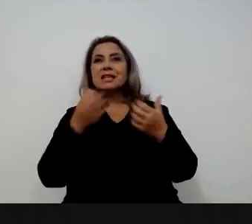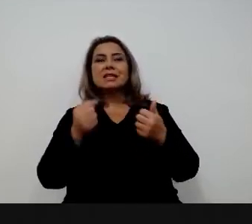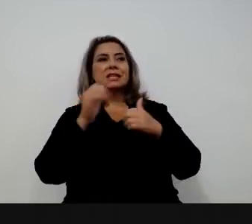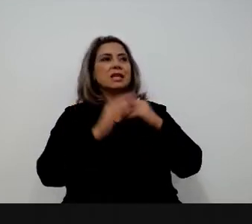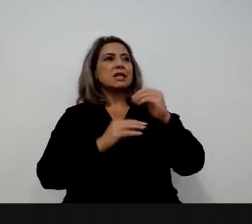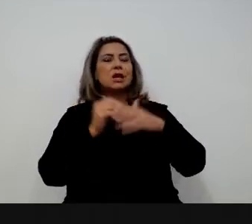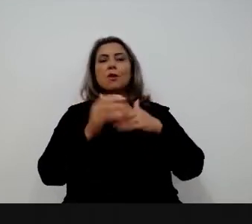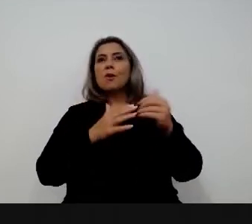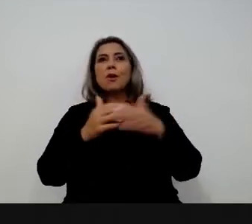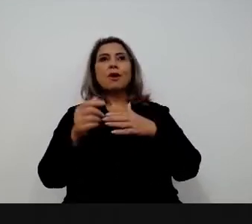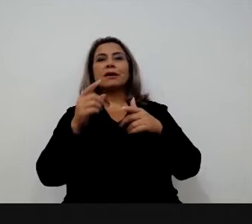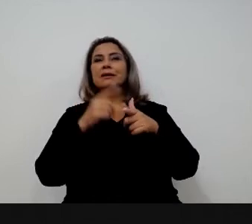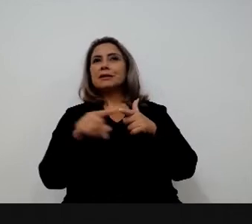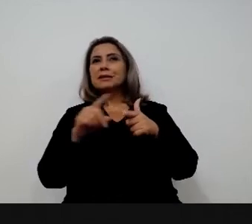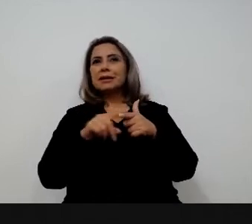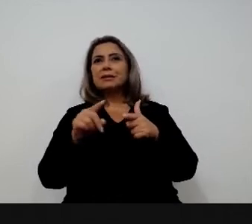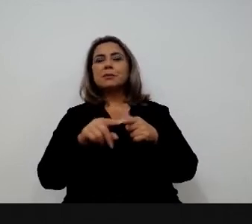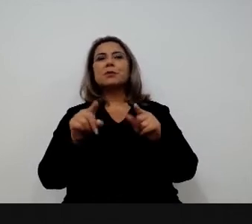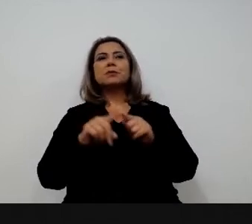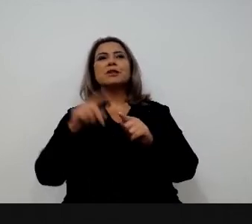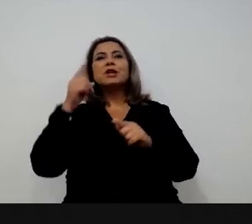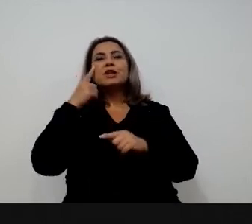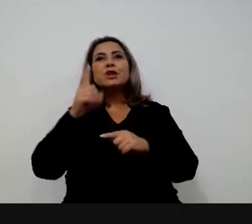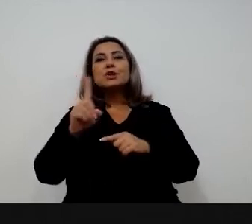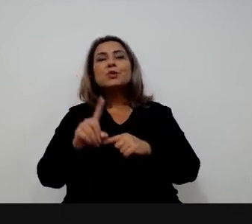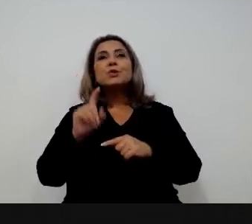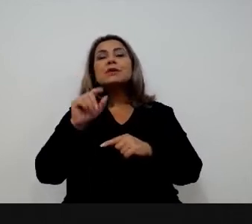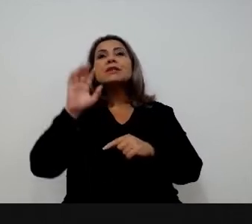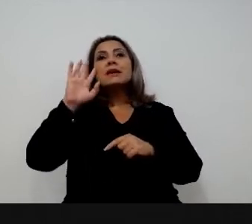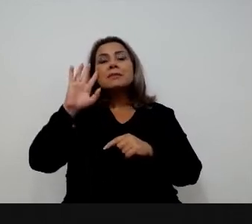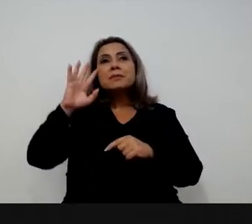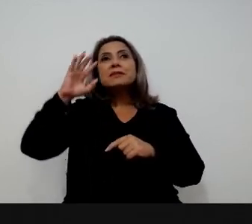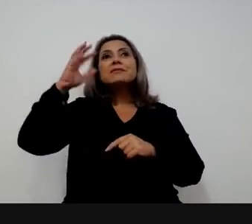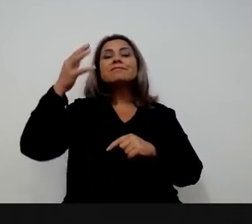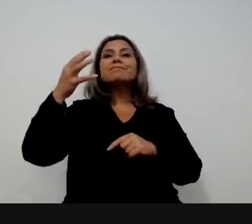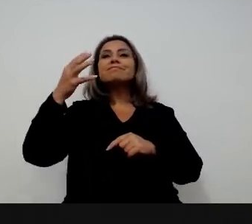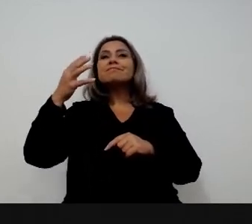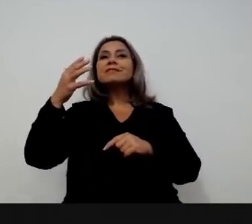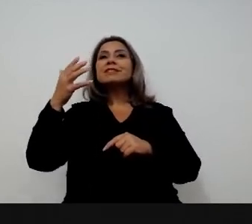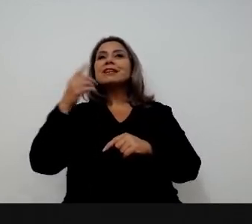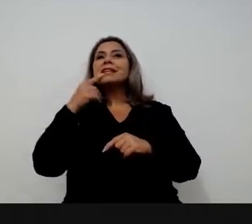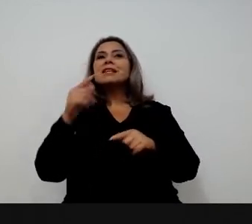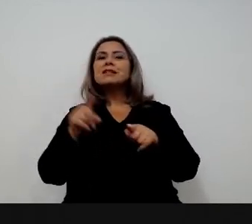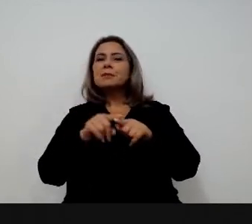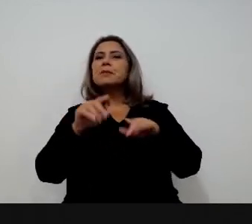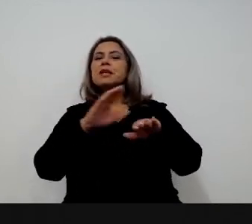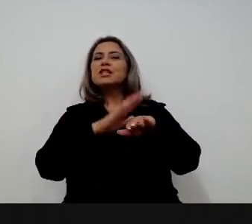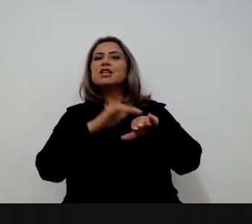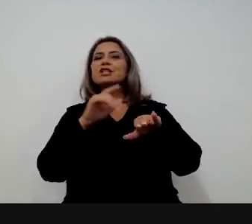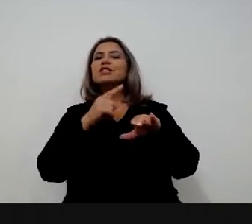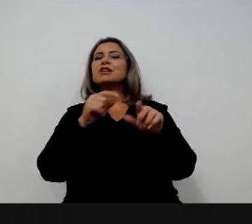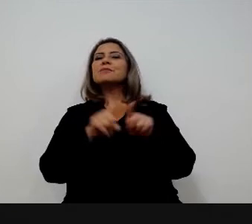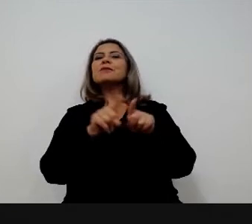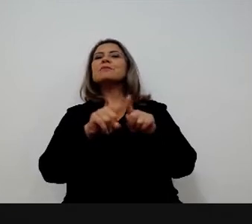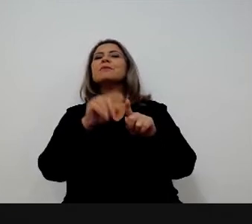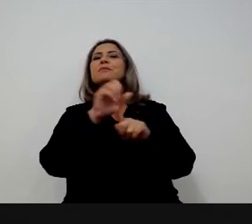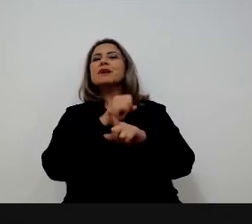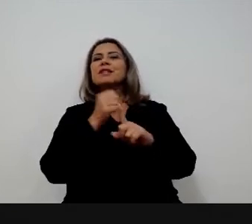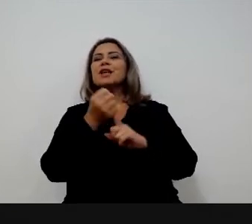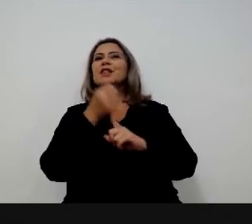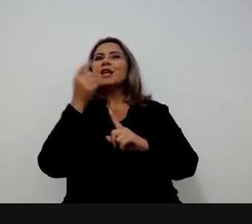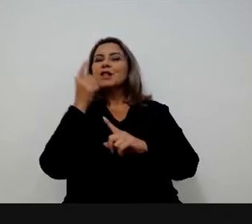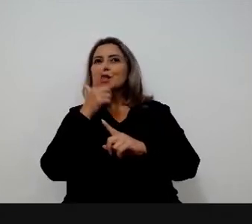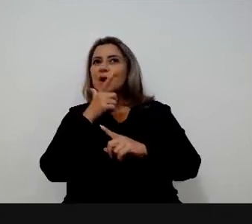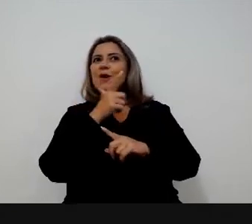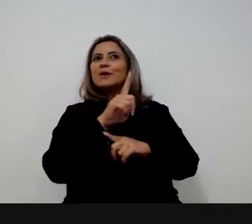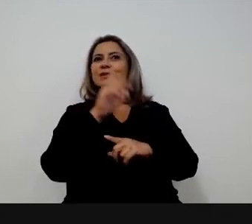público que tenha um problema, mas não sabe exatamente qual é a solução, não vai para gambiarra, não. Chama a sociedade para ver se alguém